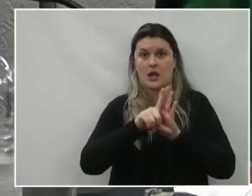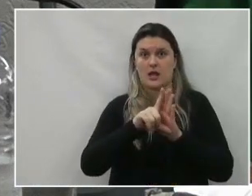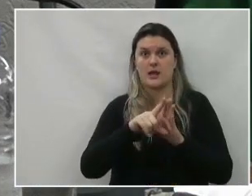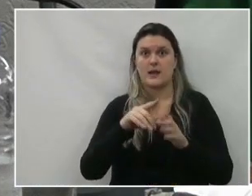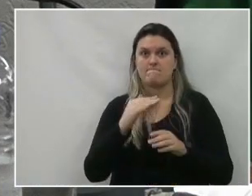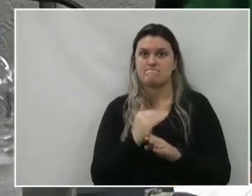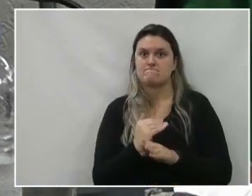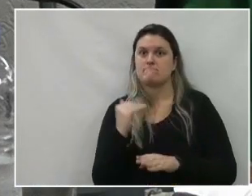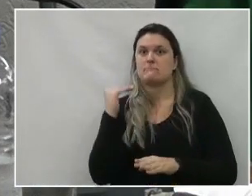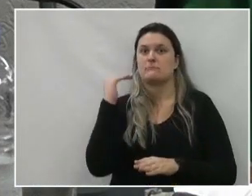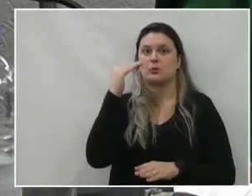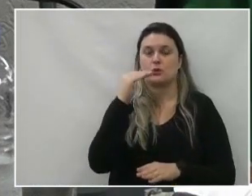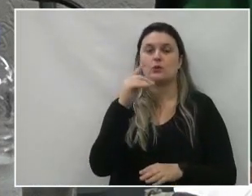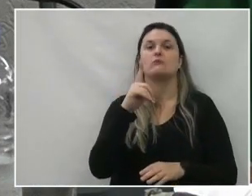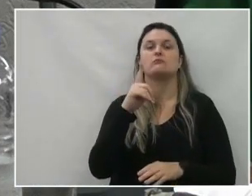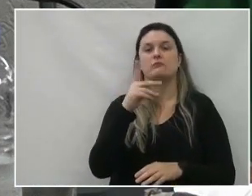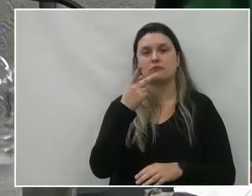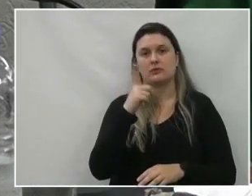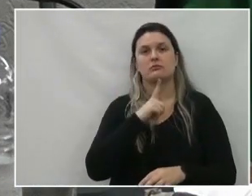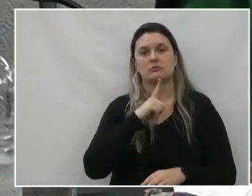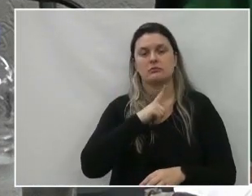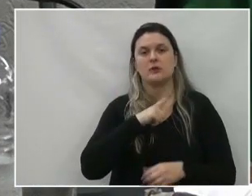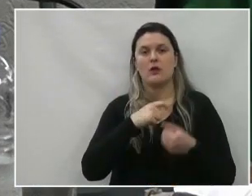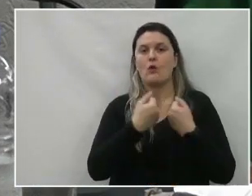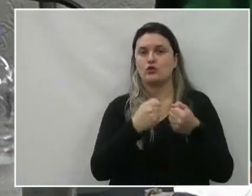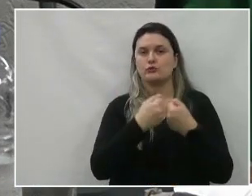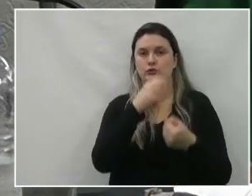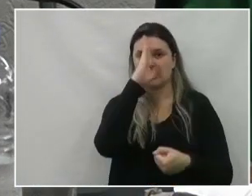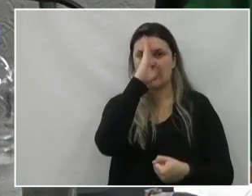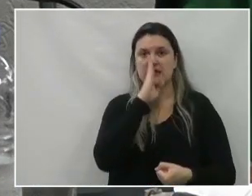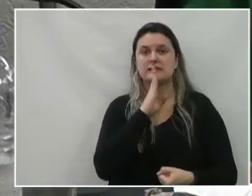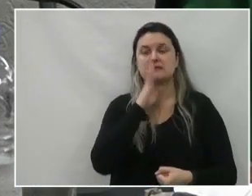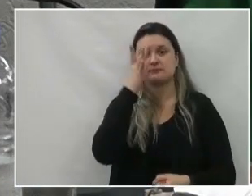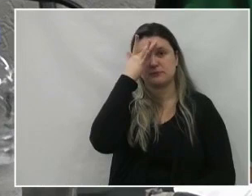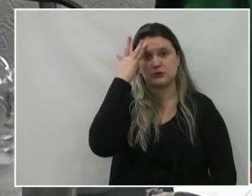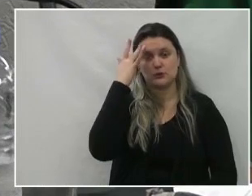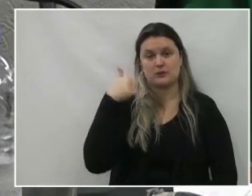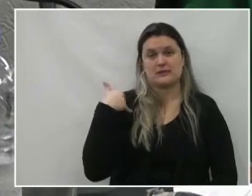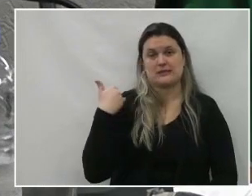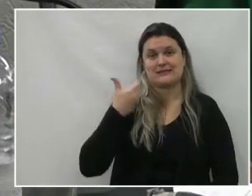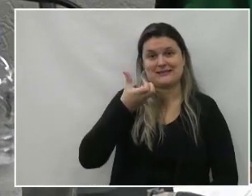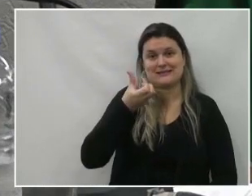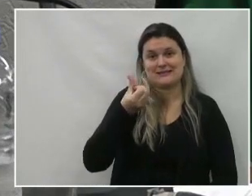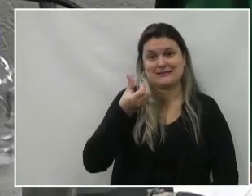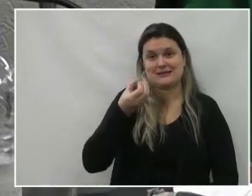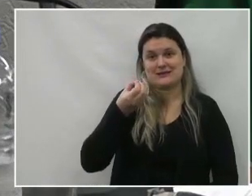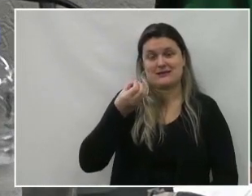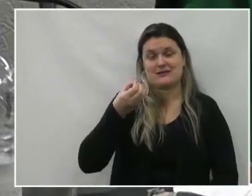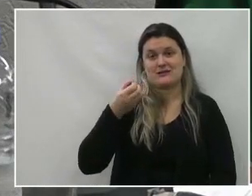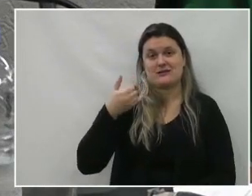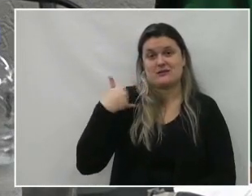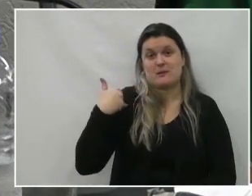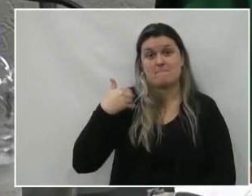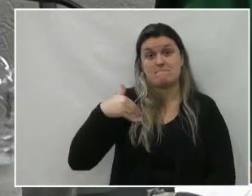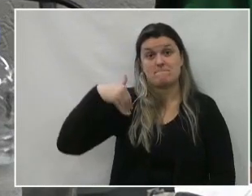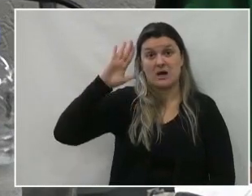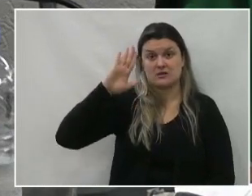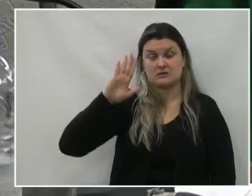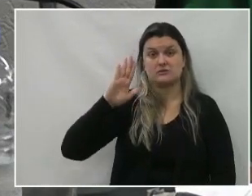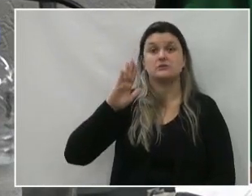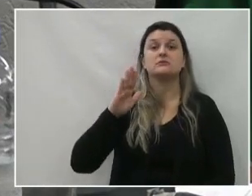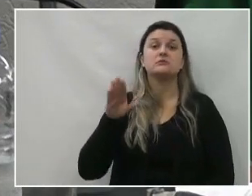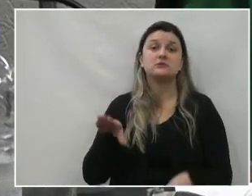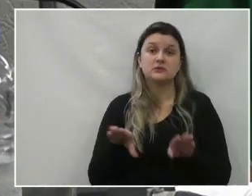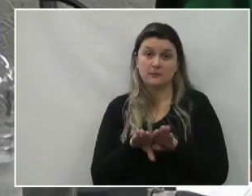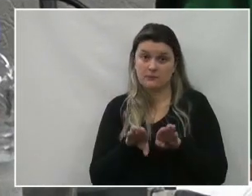que é a lei que garante o transporte gratuito para idosos acima de 65 anos de idade, e nós